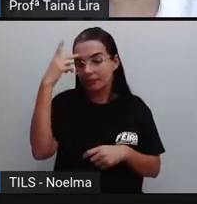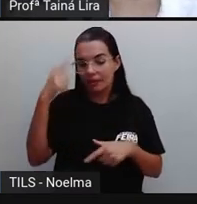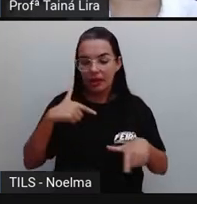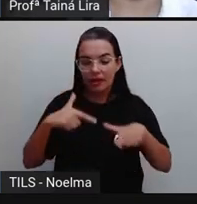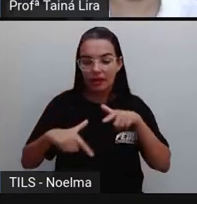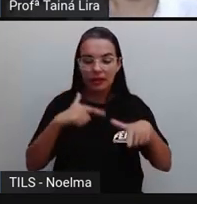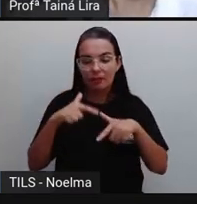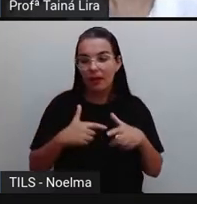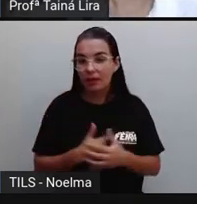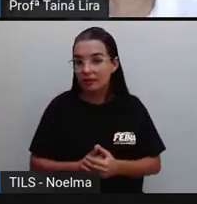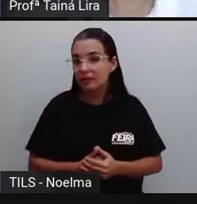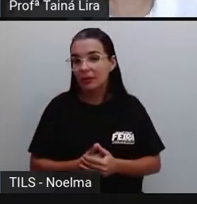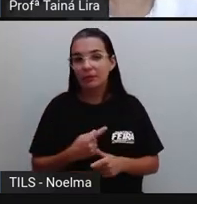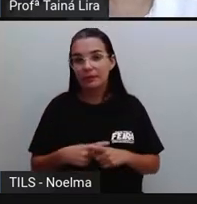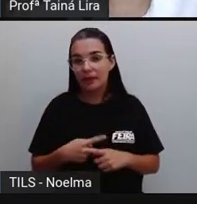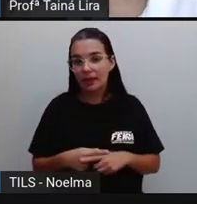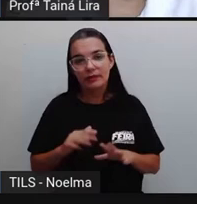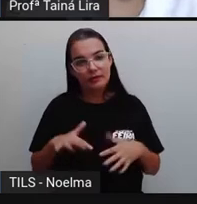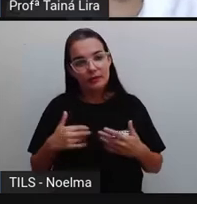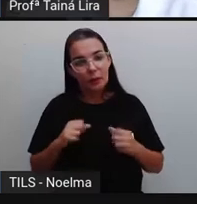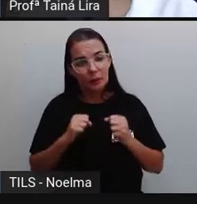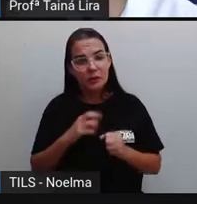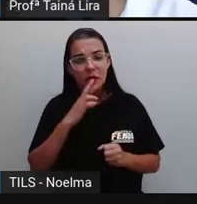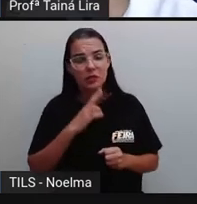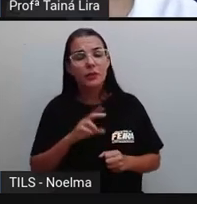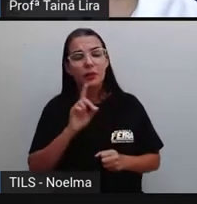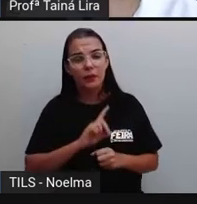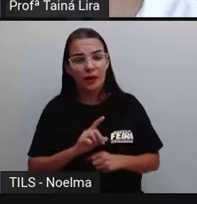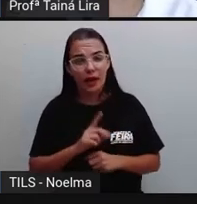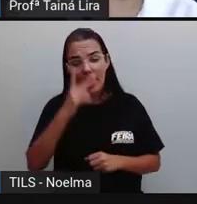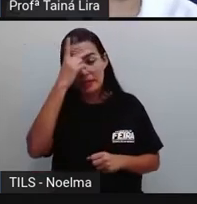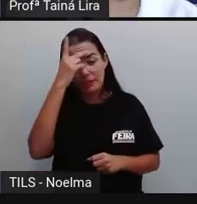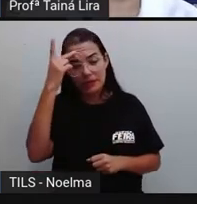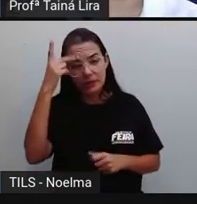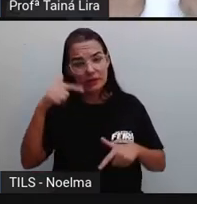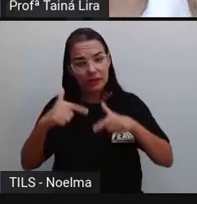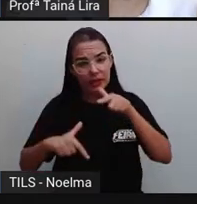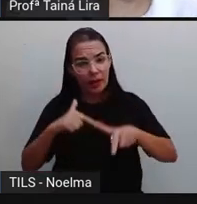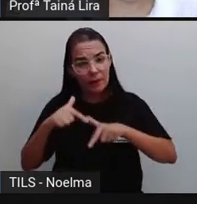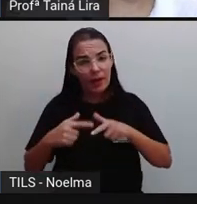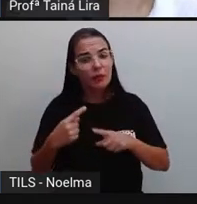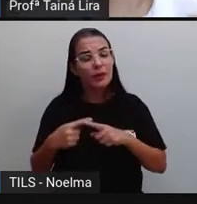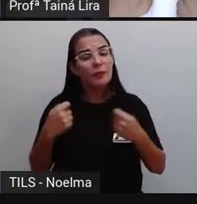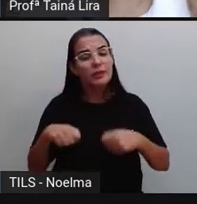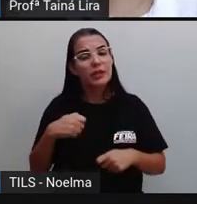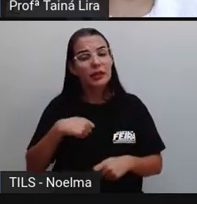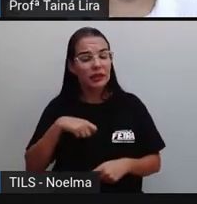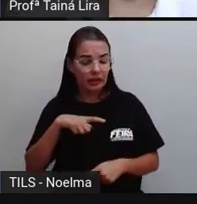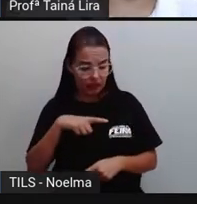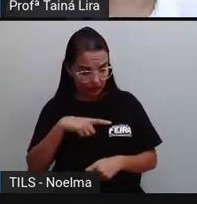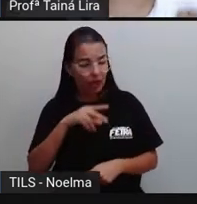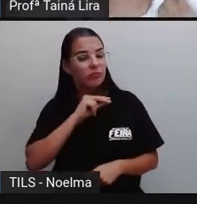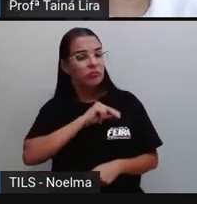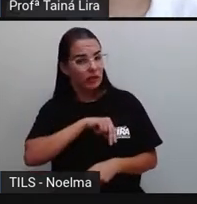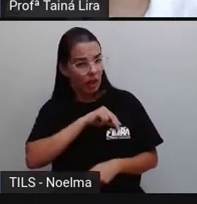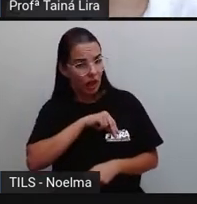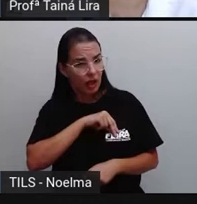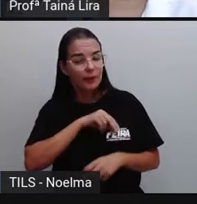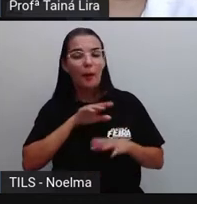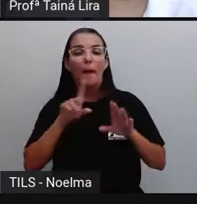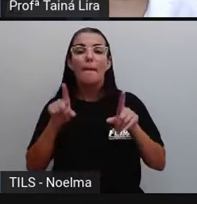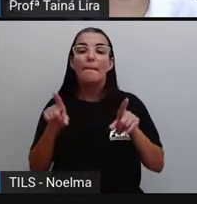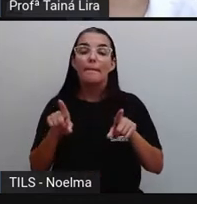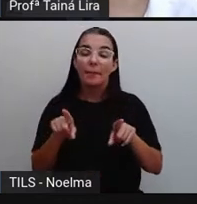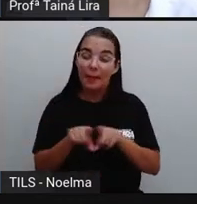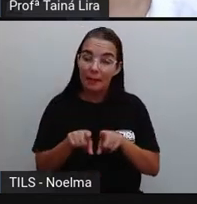até falou, né? Eu poderia responder que as pessoas trabalham para ter uma renda. Claro que também para